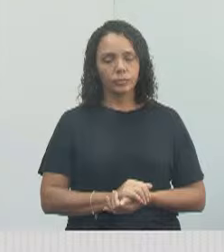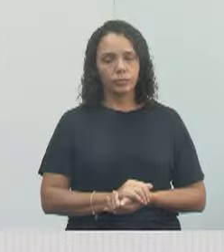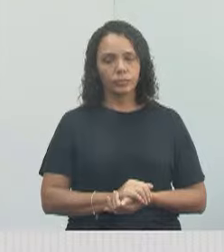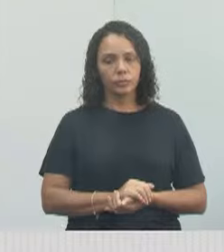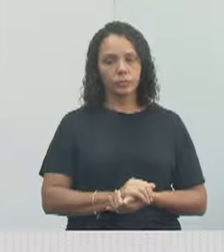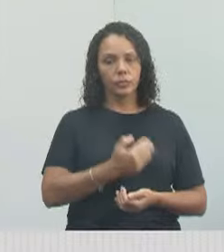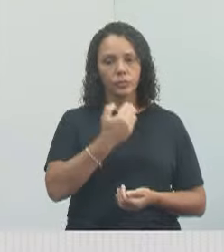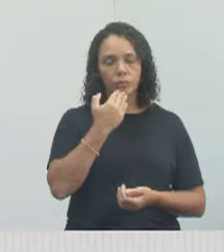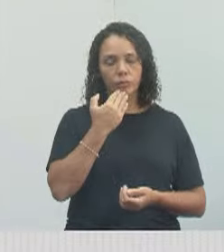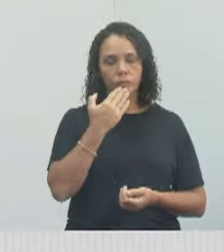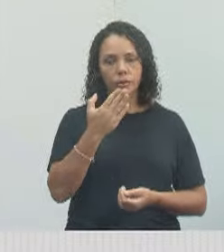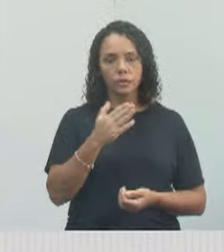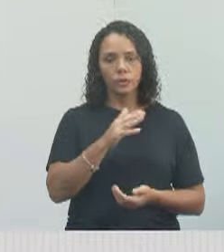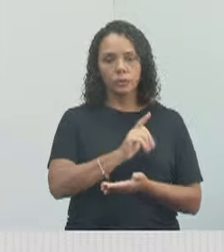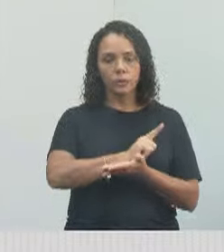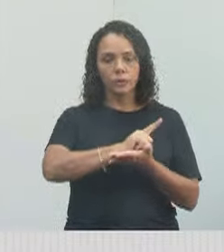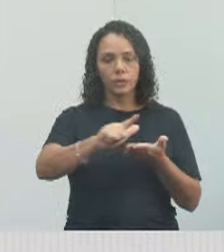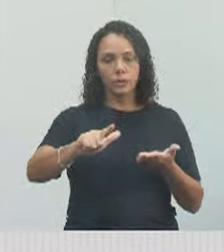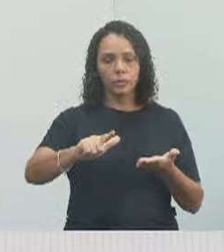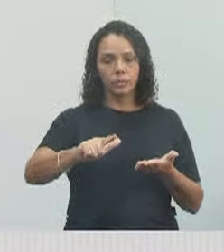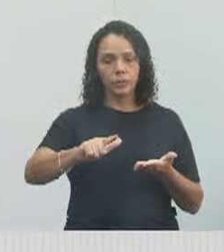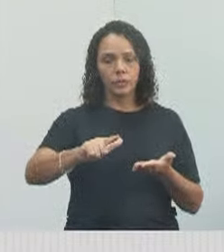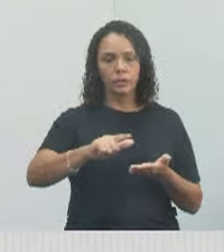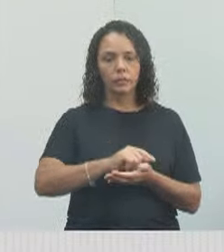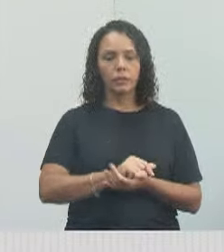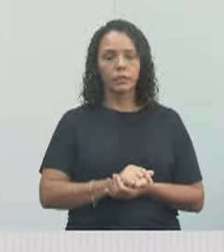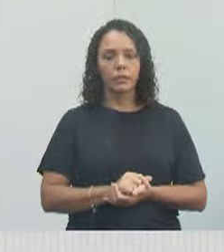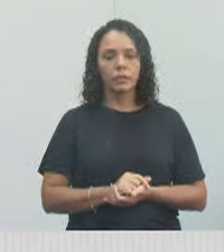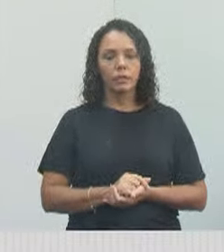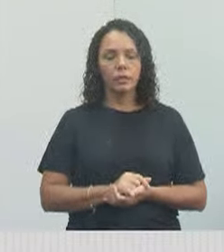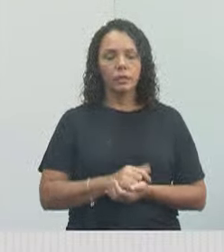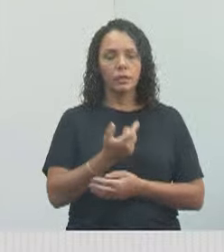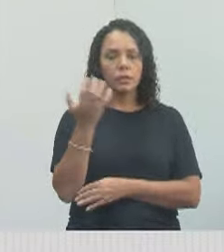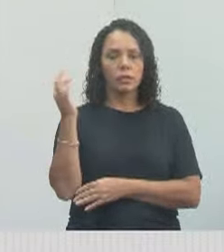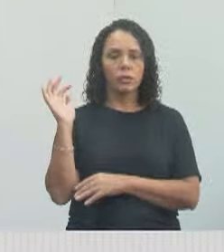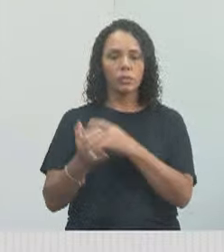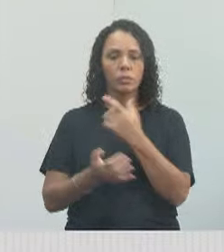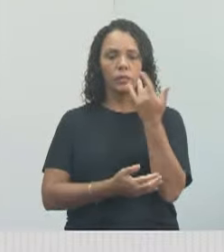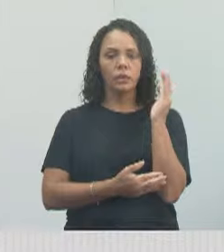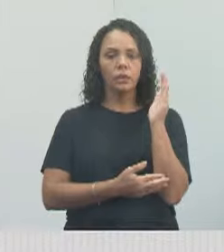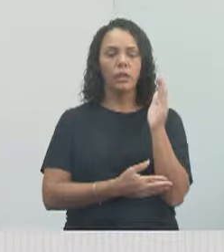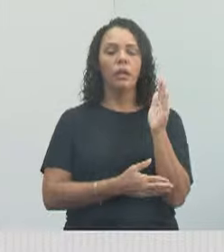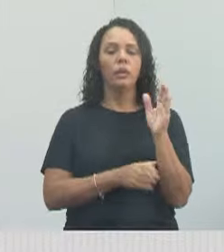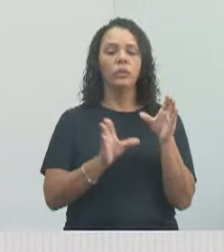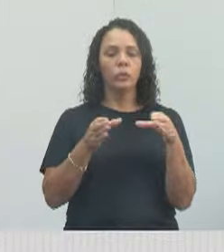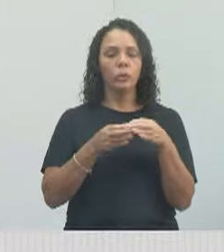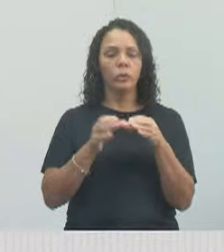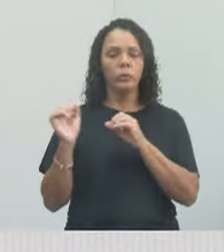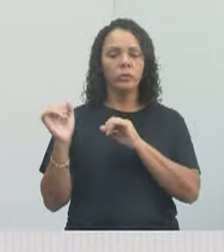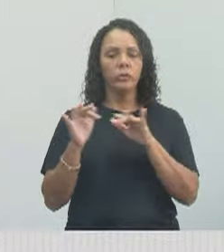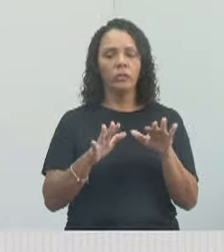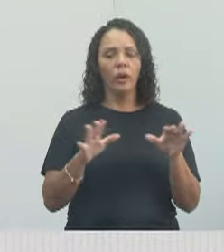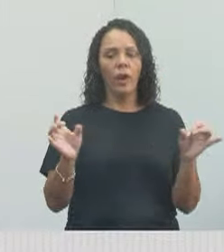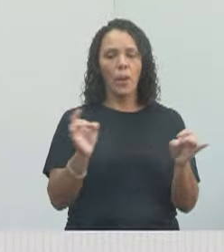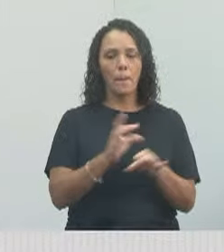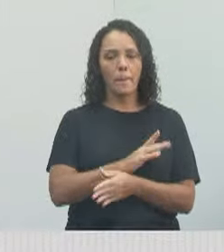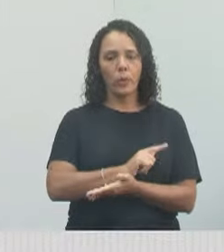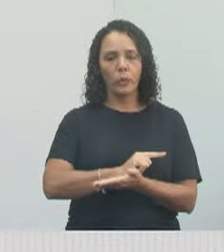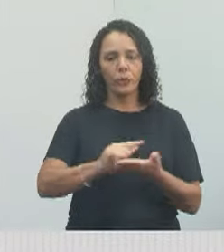Solicitamos que fosse feita a limpeza e o Meio Ambiente foi lá e fez a limpeza. Pode pôr a próxima?